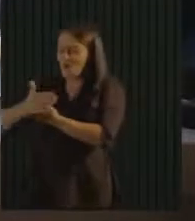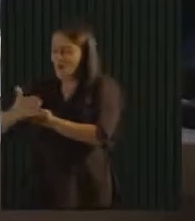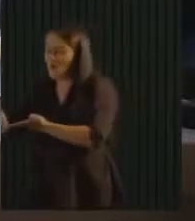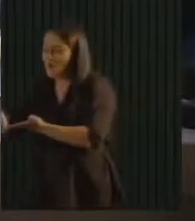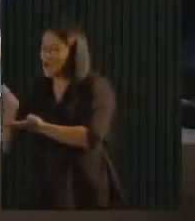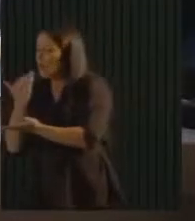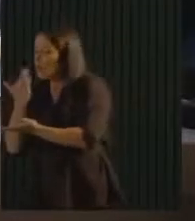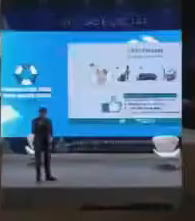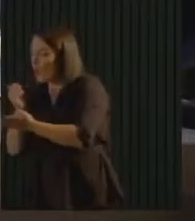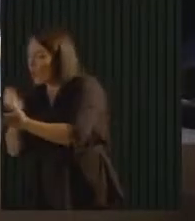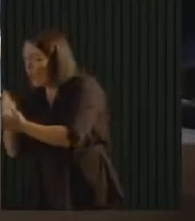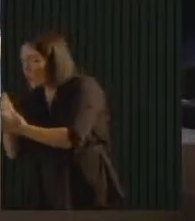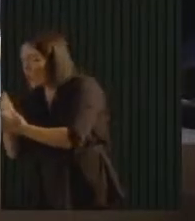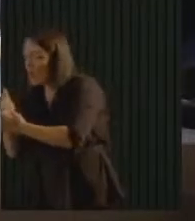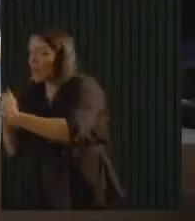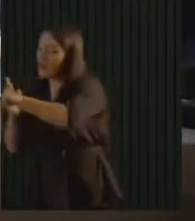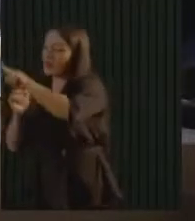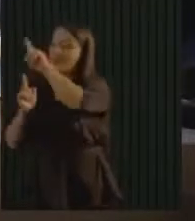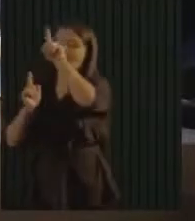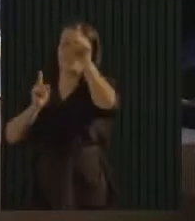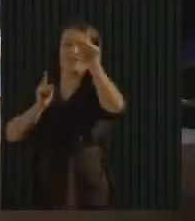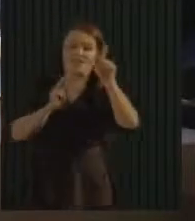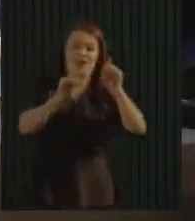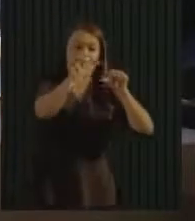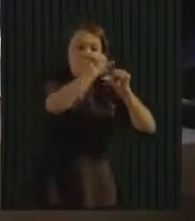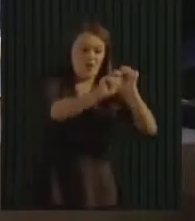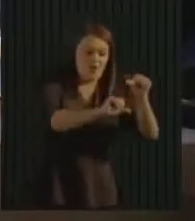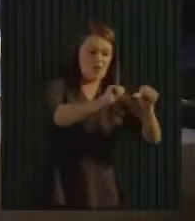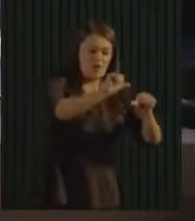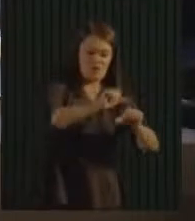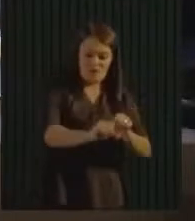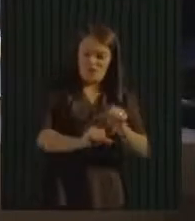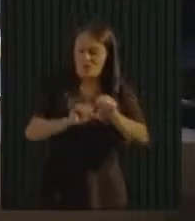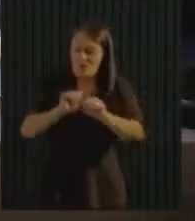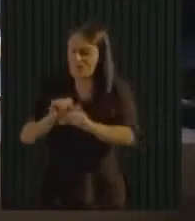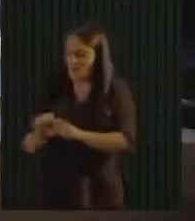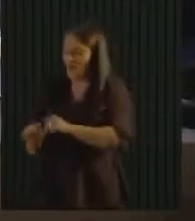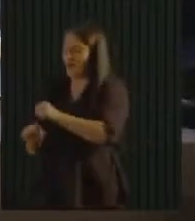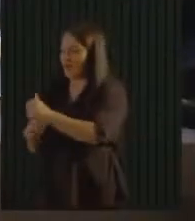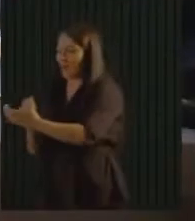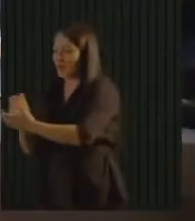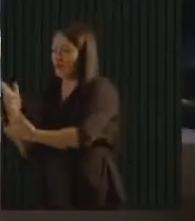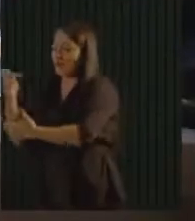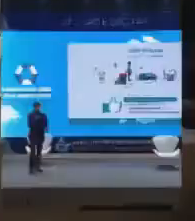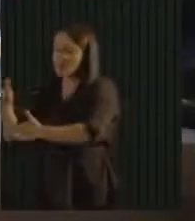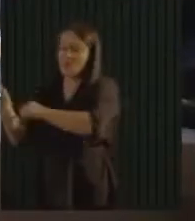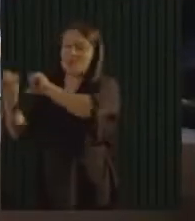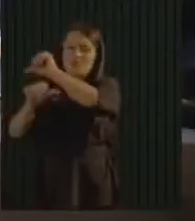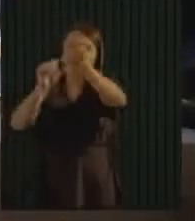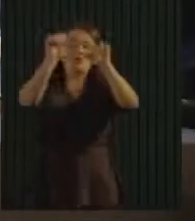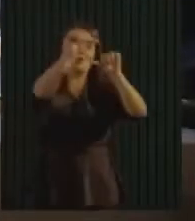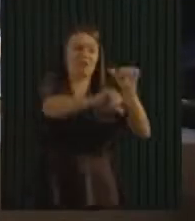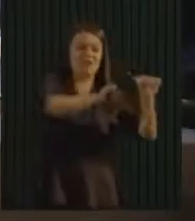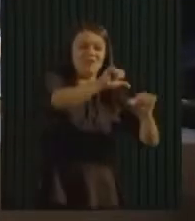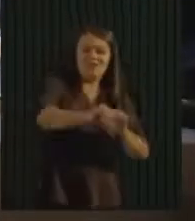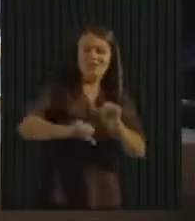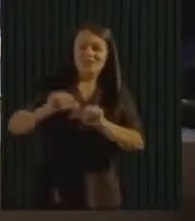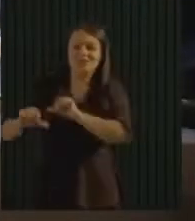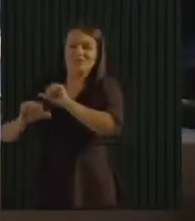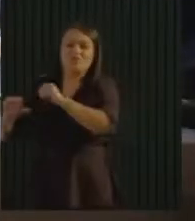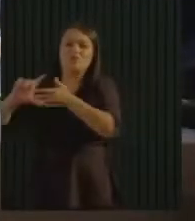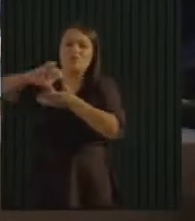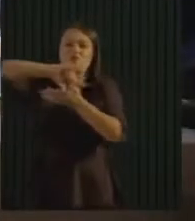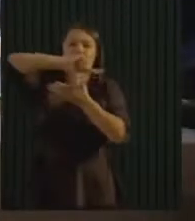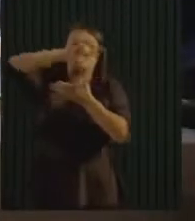já pelo consumo, um consumo mais consciente. Segue por uma segregação e disposição nas três frações, que a gente já